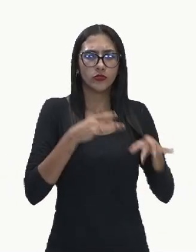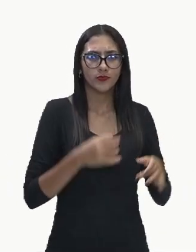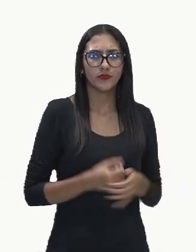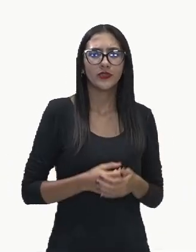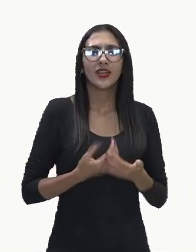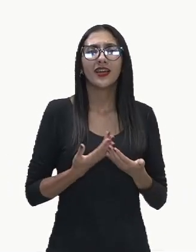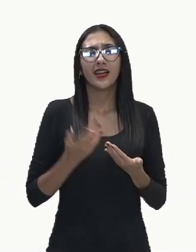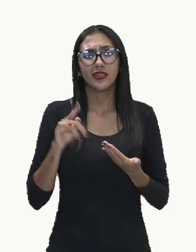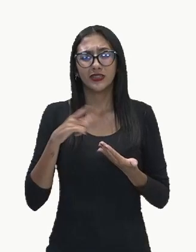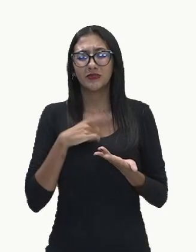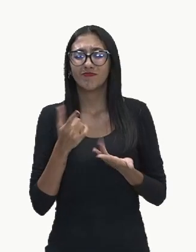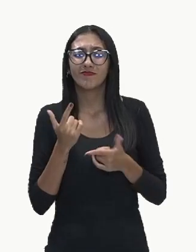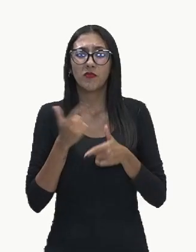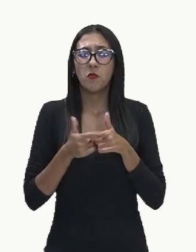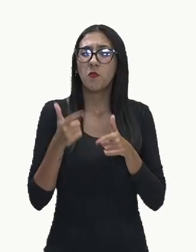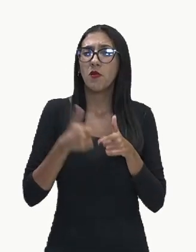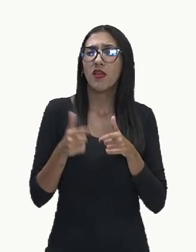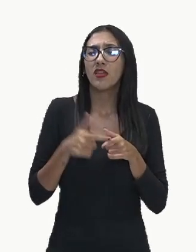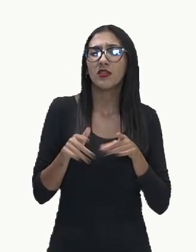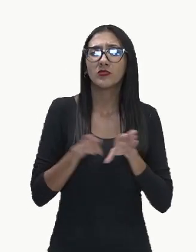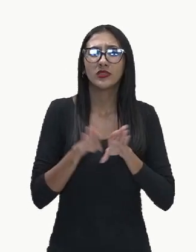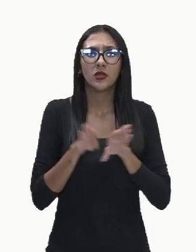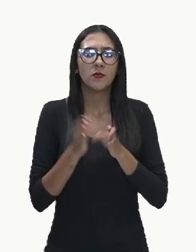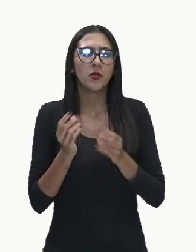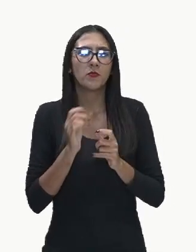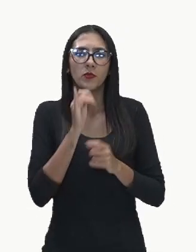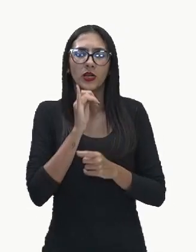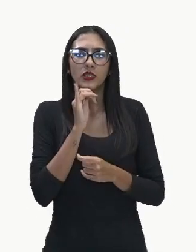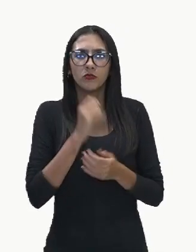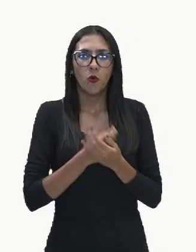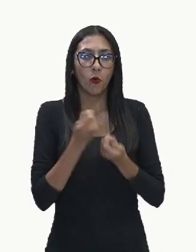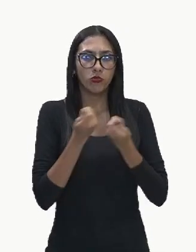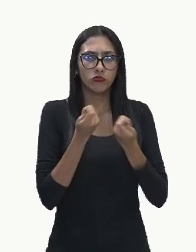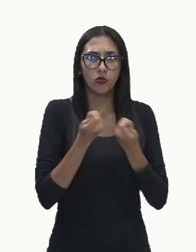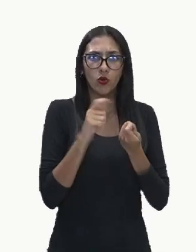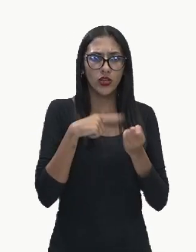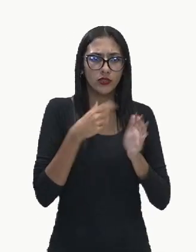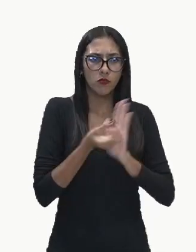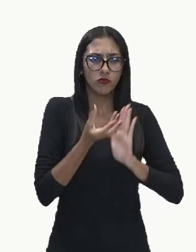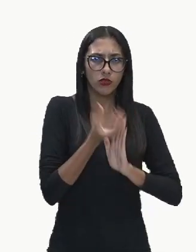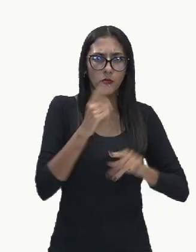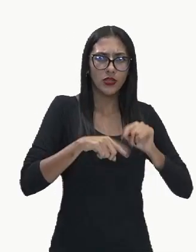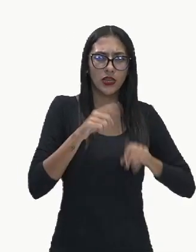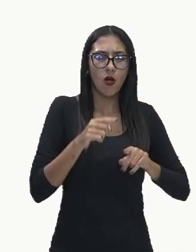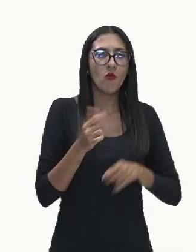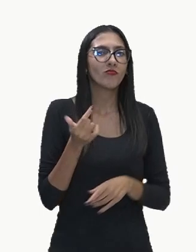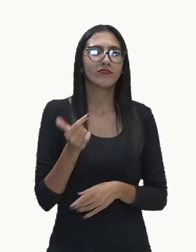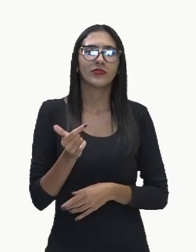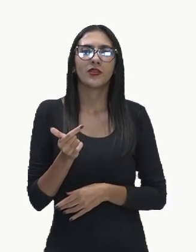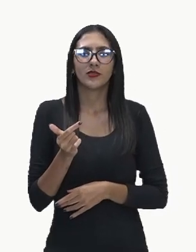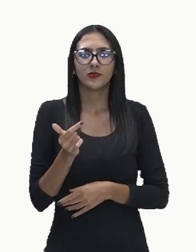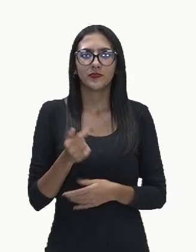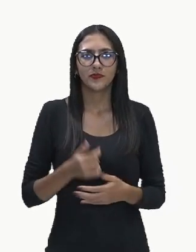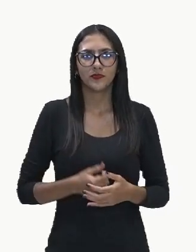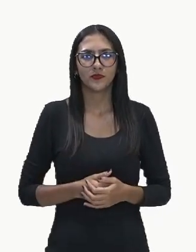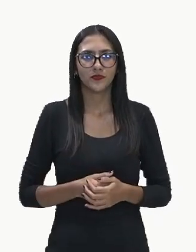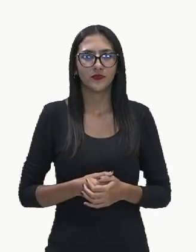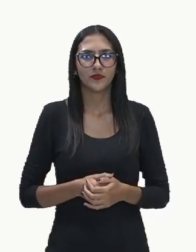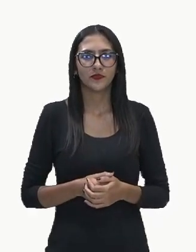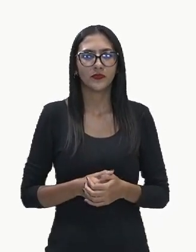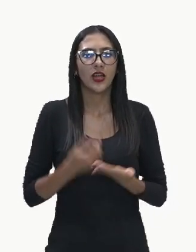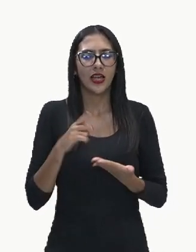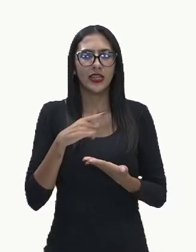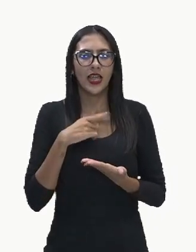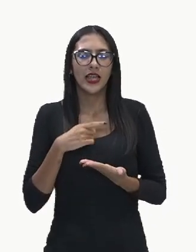dos resíduos sólidos urbanos. E, obviamente, que esse aumento, essa